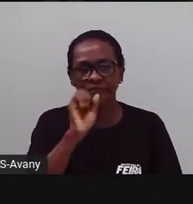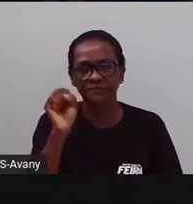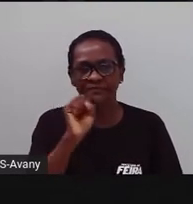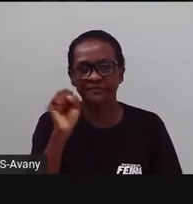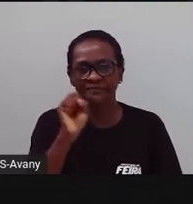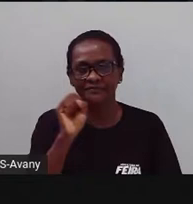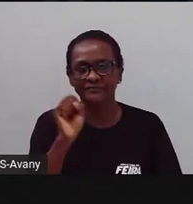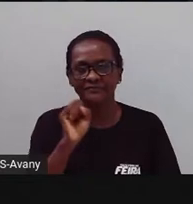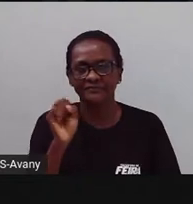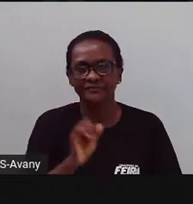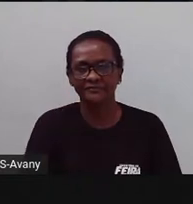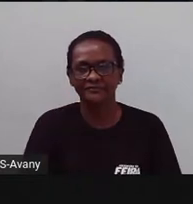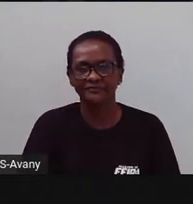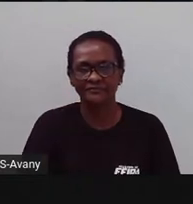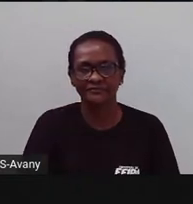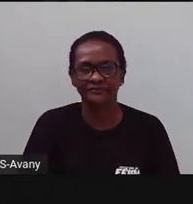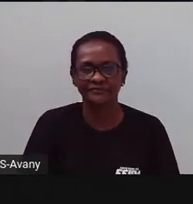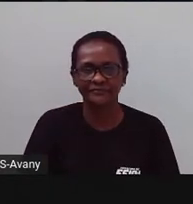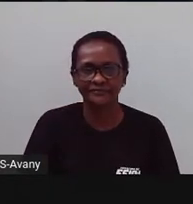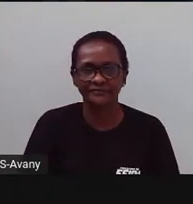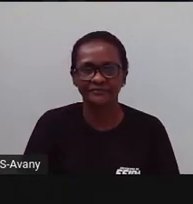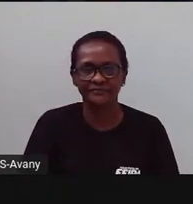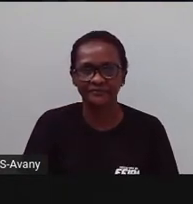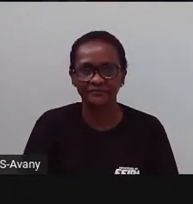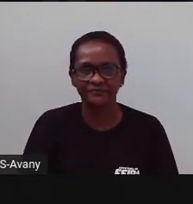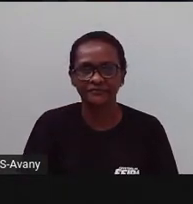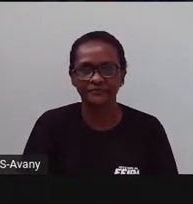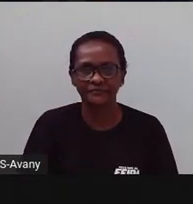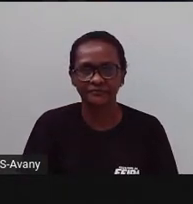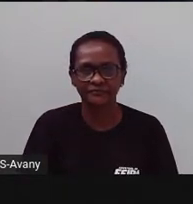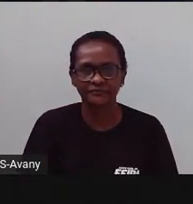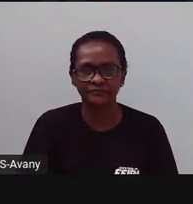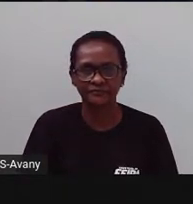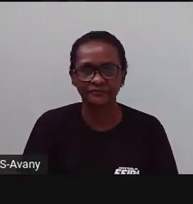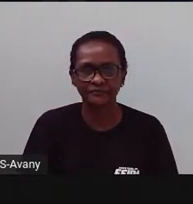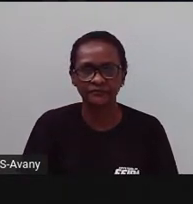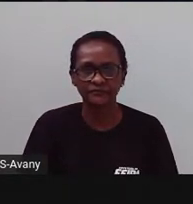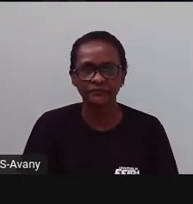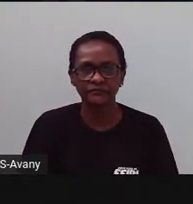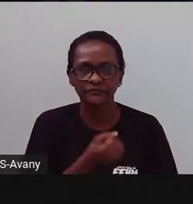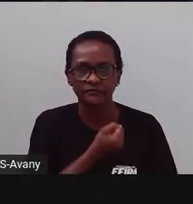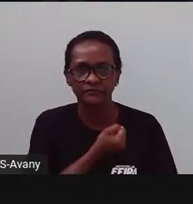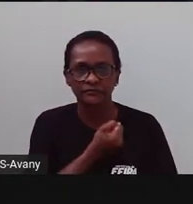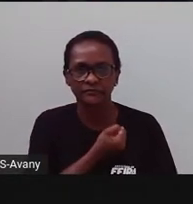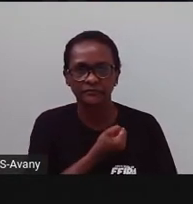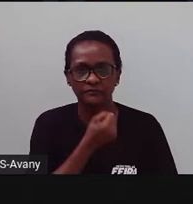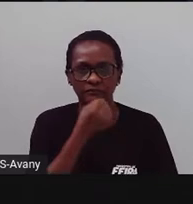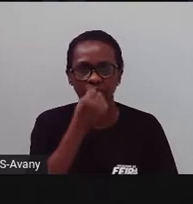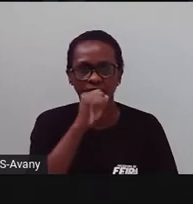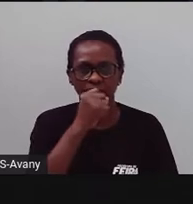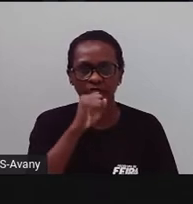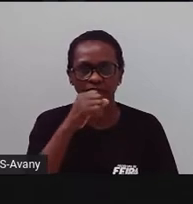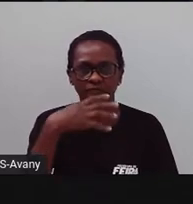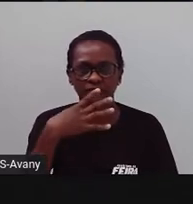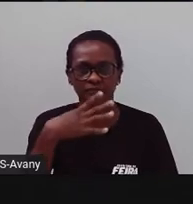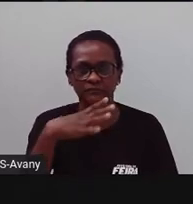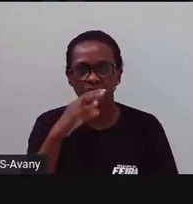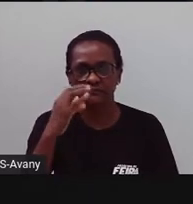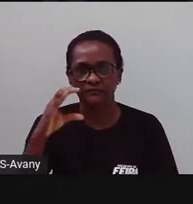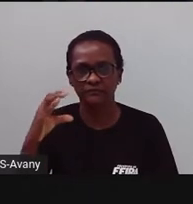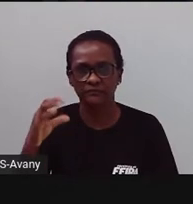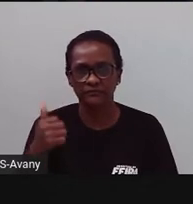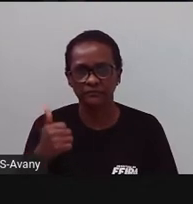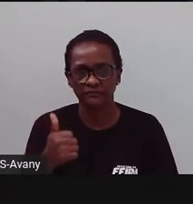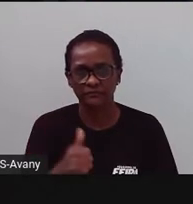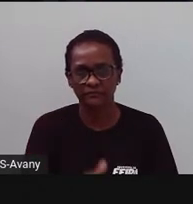cidade, feira de Santana, tá bom? É a aula de número 84, uma aula de ciências humanas, certo?